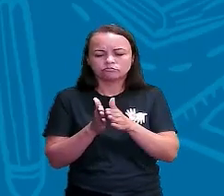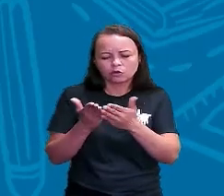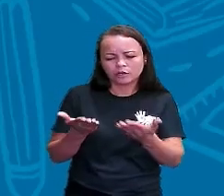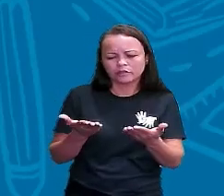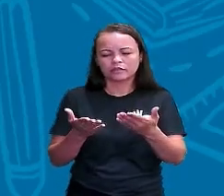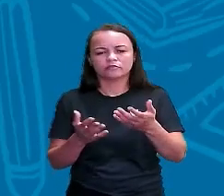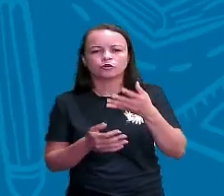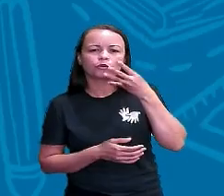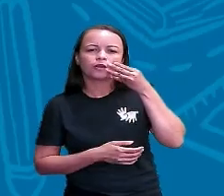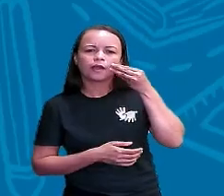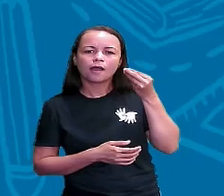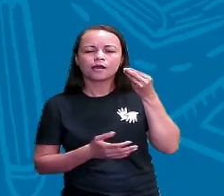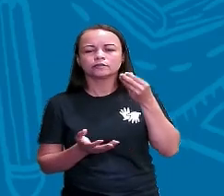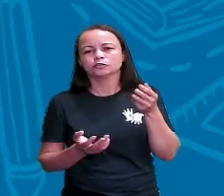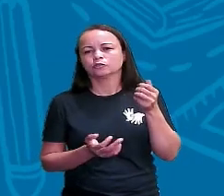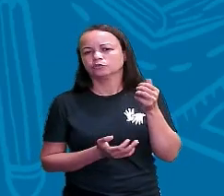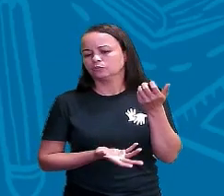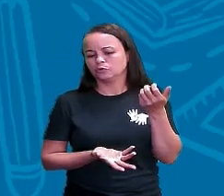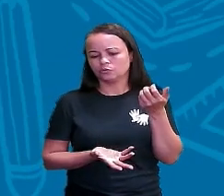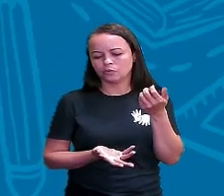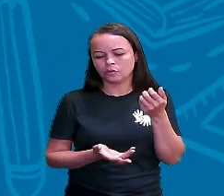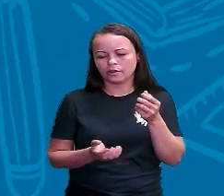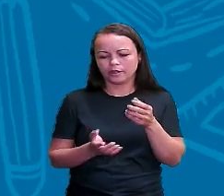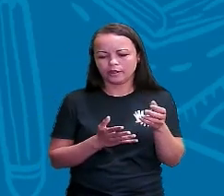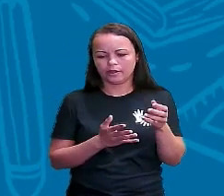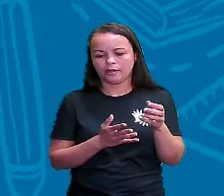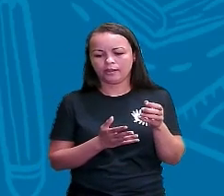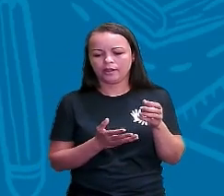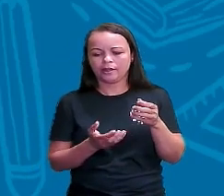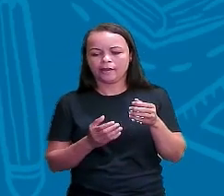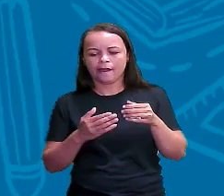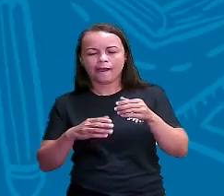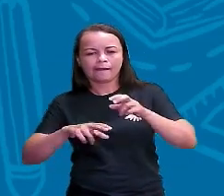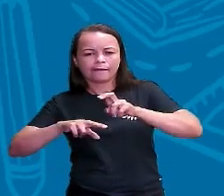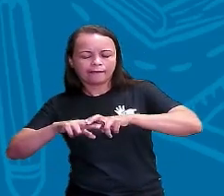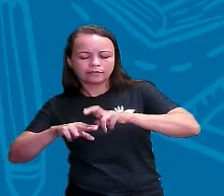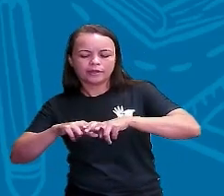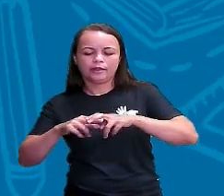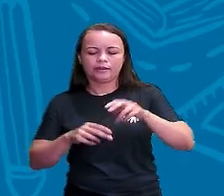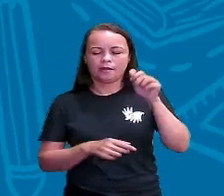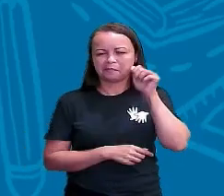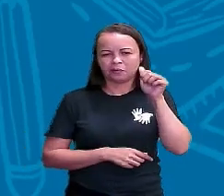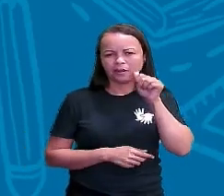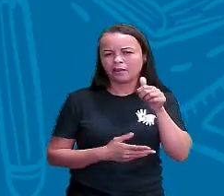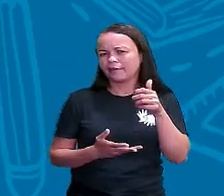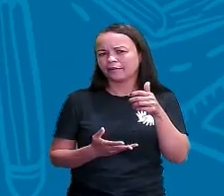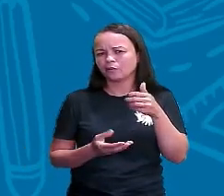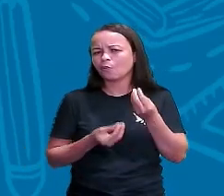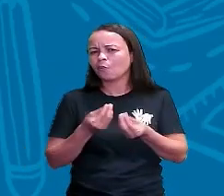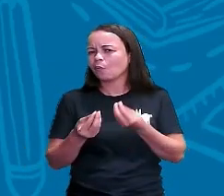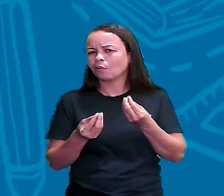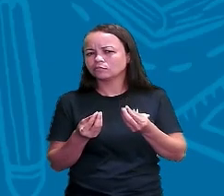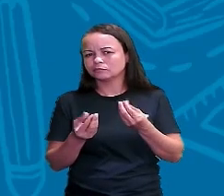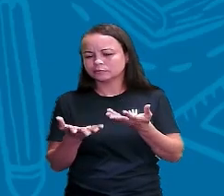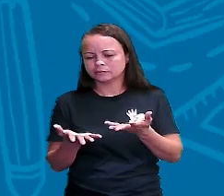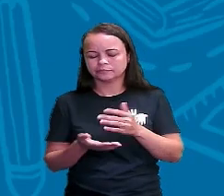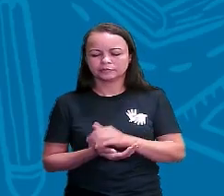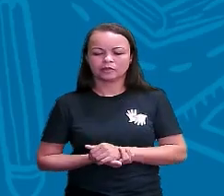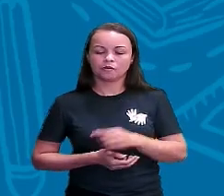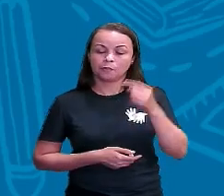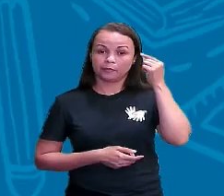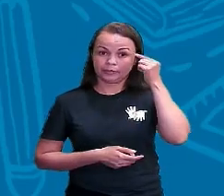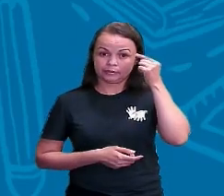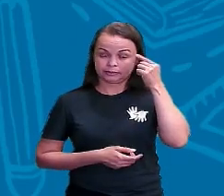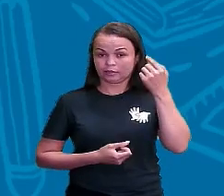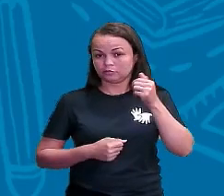cadeira, mulher. Como assim? Com existência própria, independente de outros seres. Bom, vamos pensar